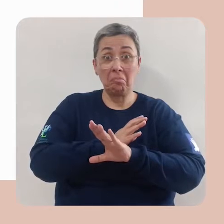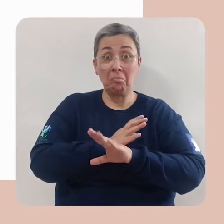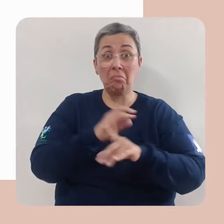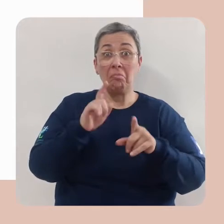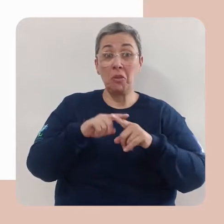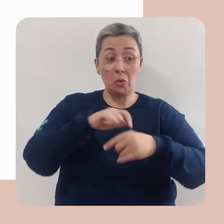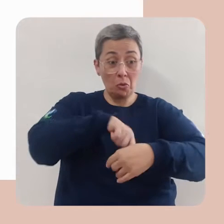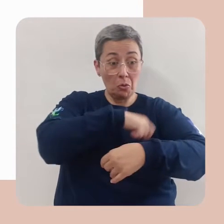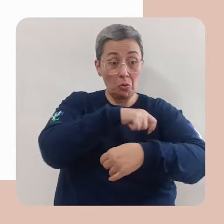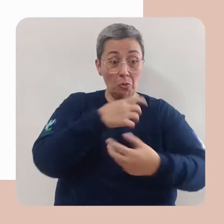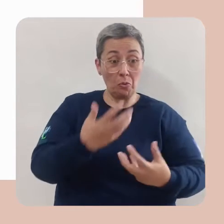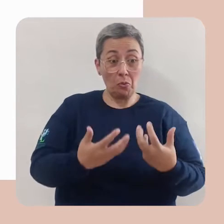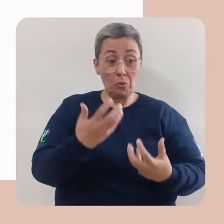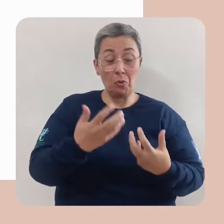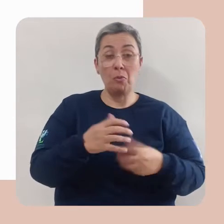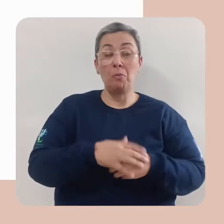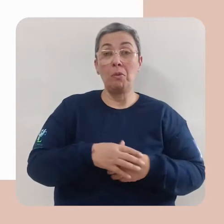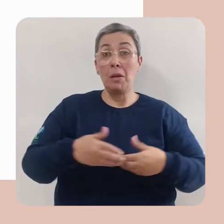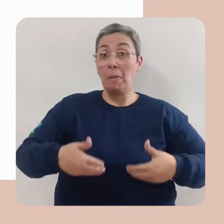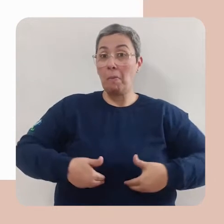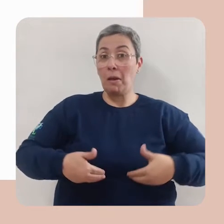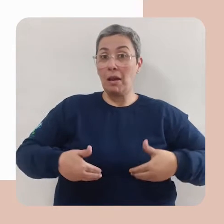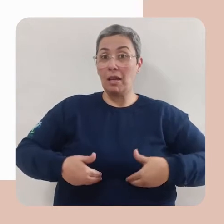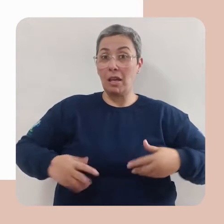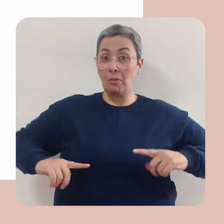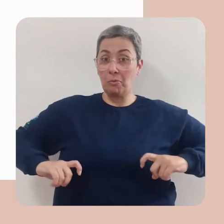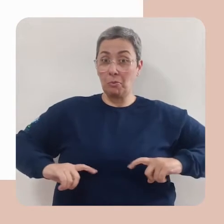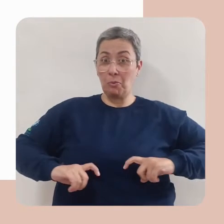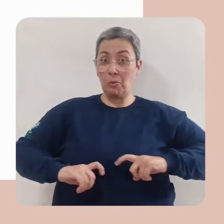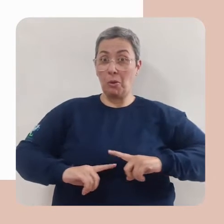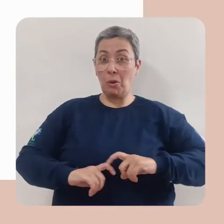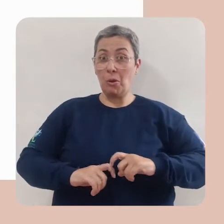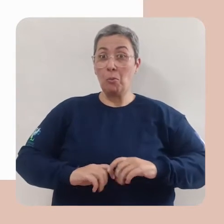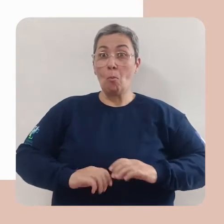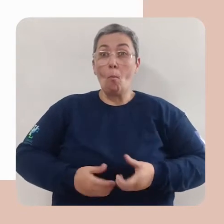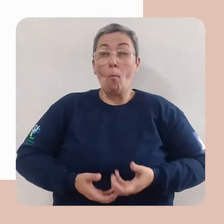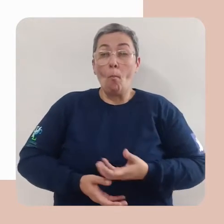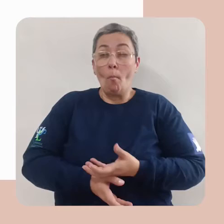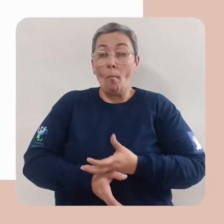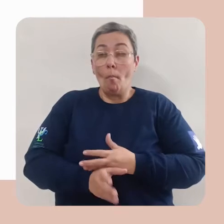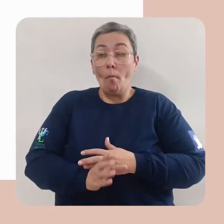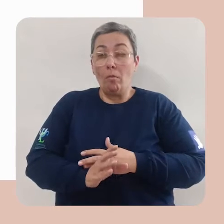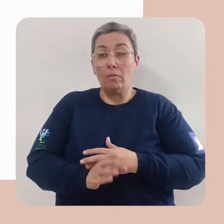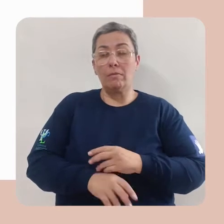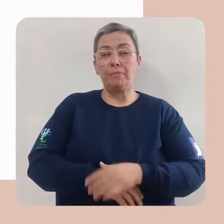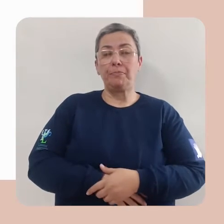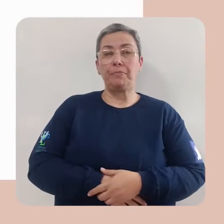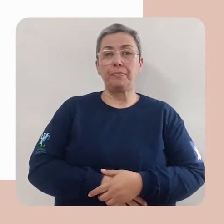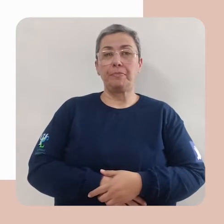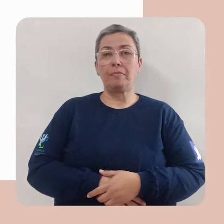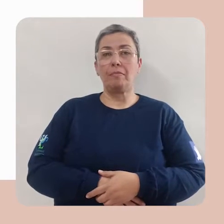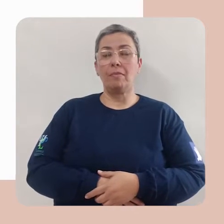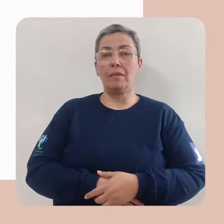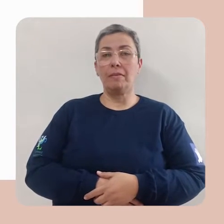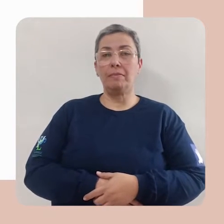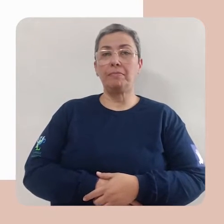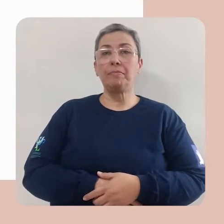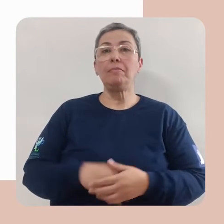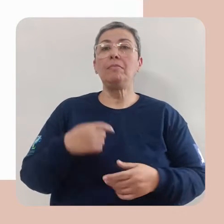no fogo, barriga vazia.